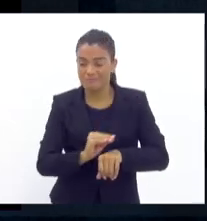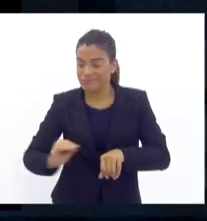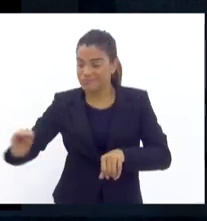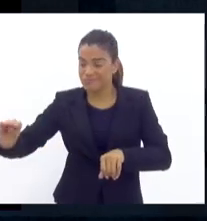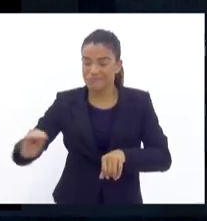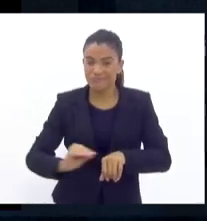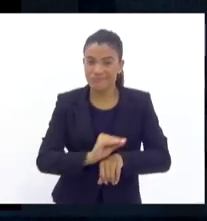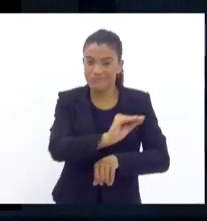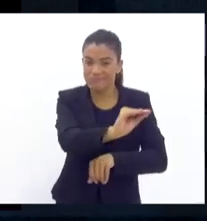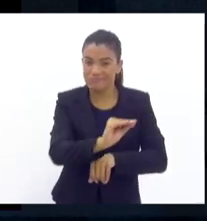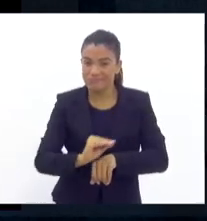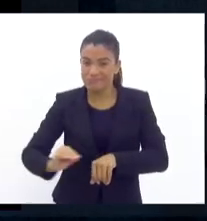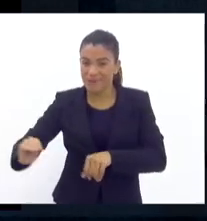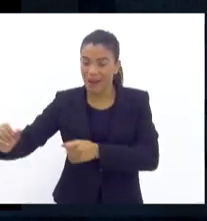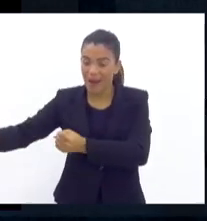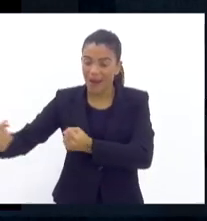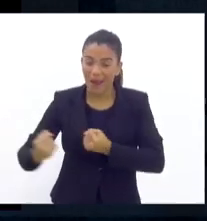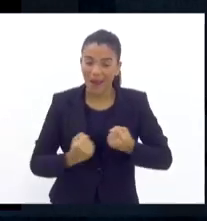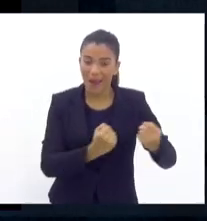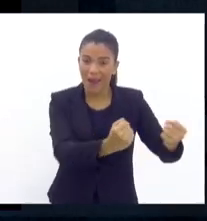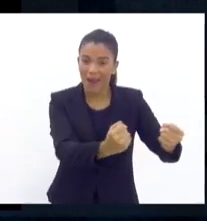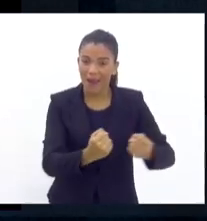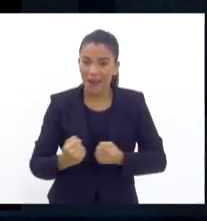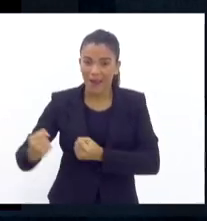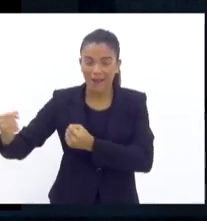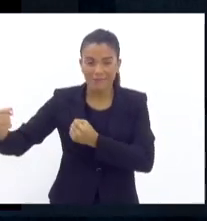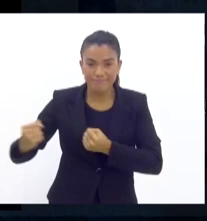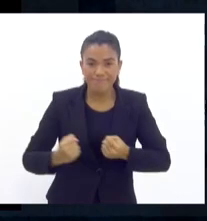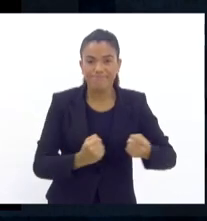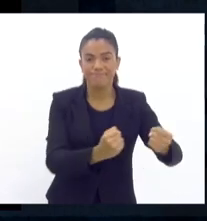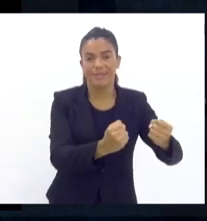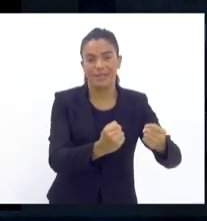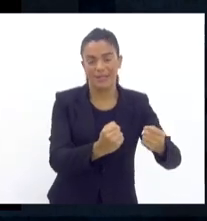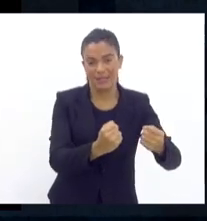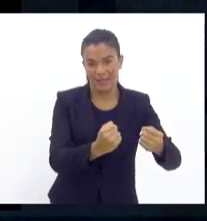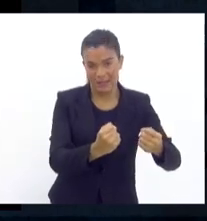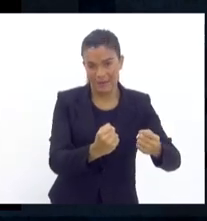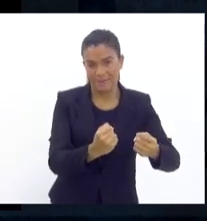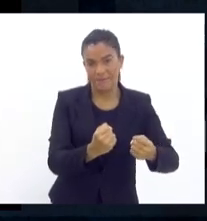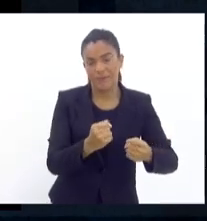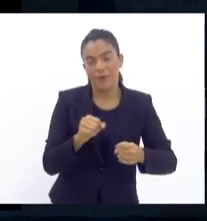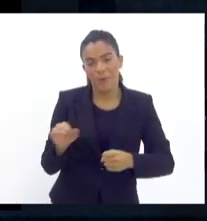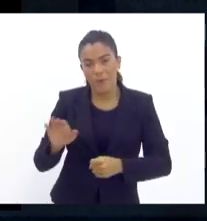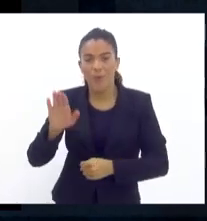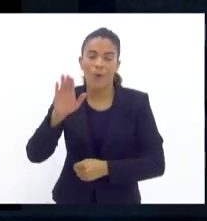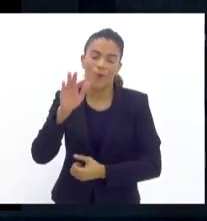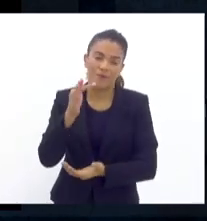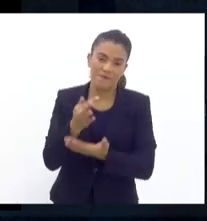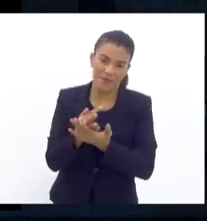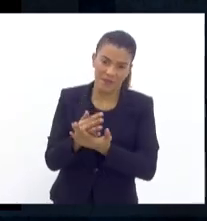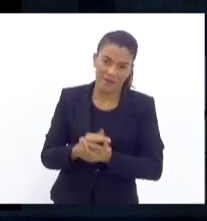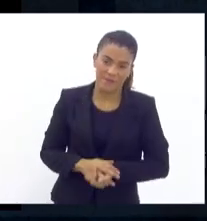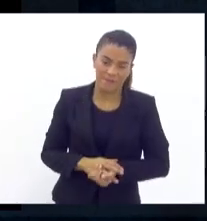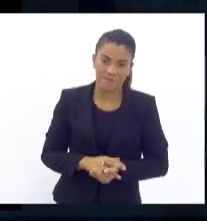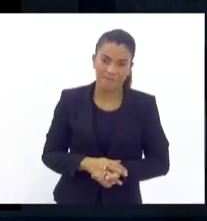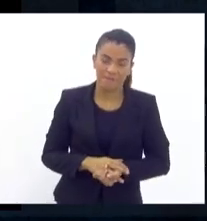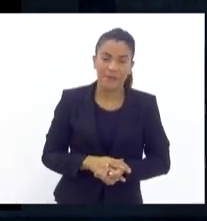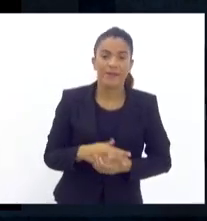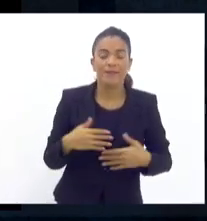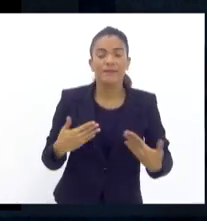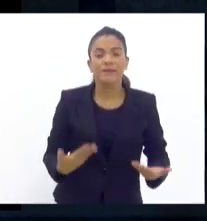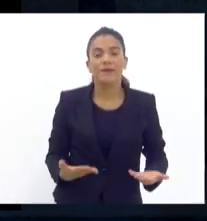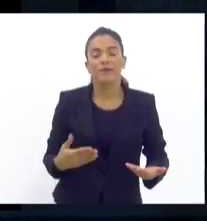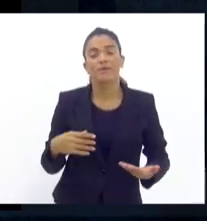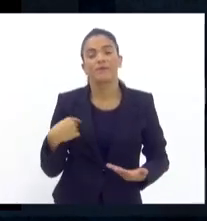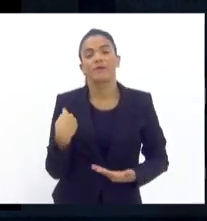Pina, retornam com o carro dali e jogam o carro para dentro do complexo novamente para a Fé. Então, e a gente está,